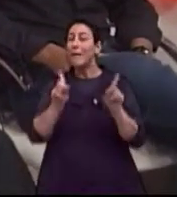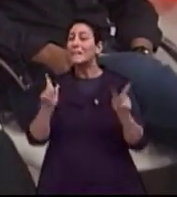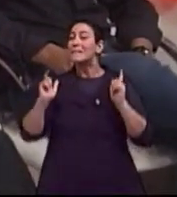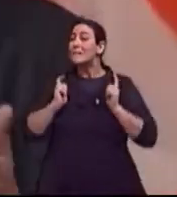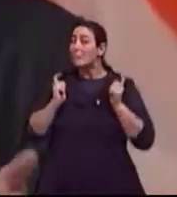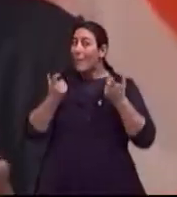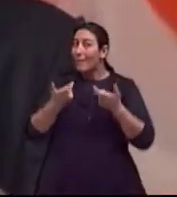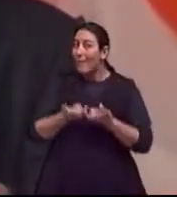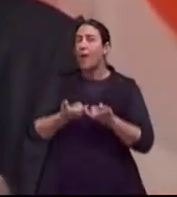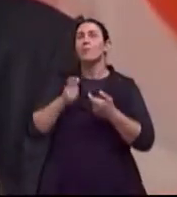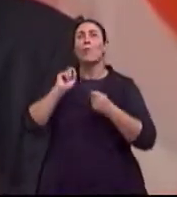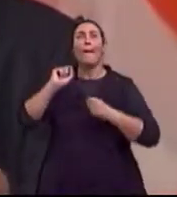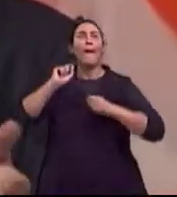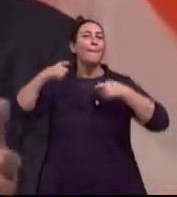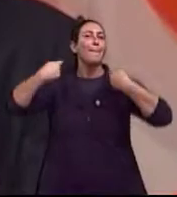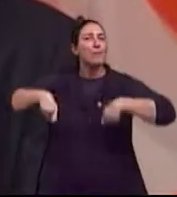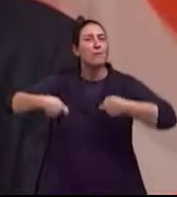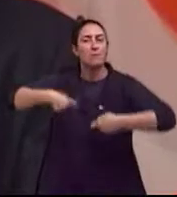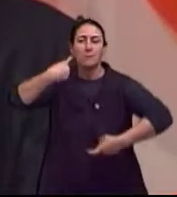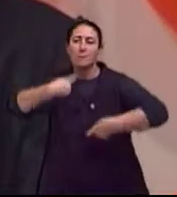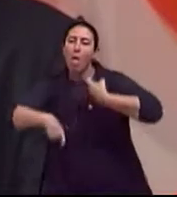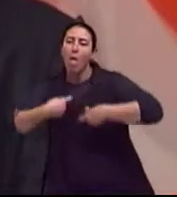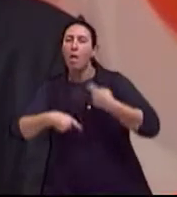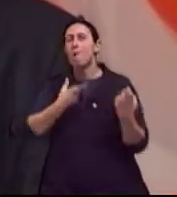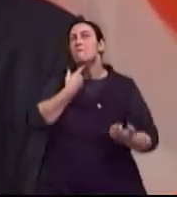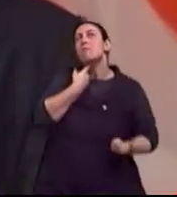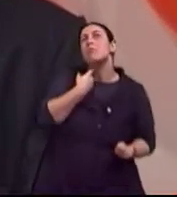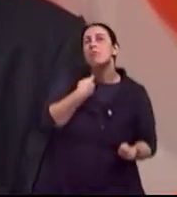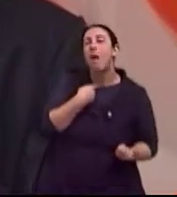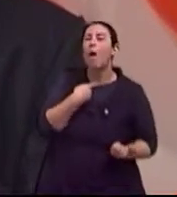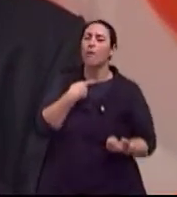mesma necessidade, essa mesma vontade.